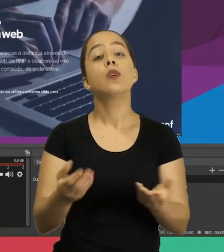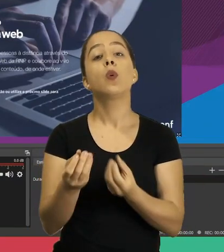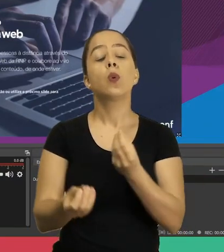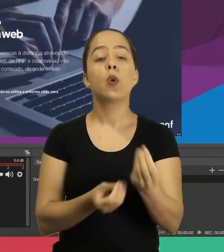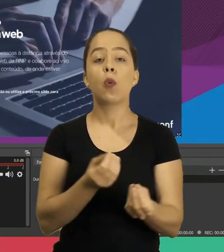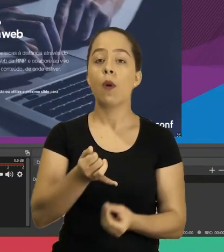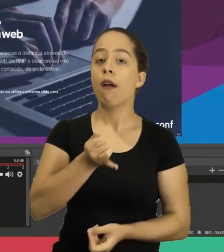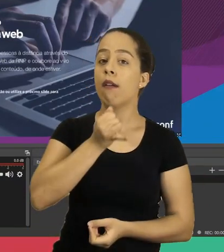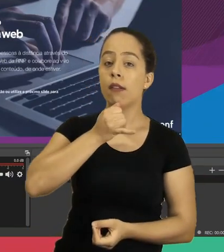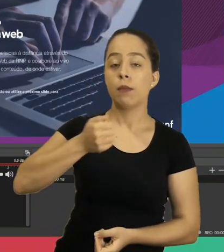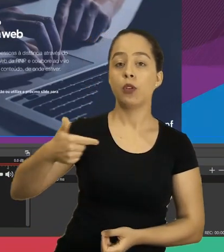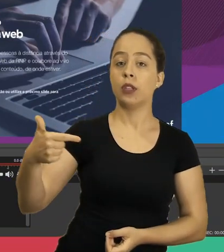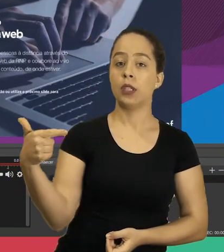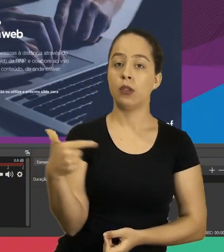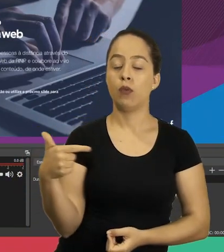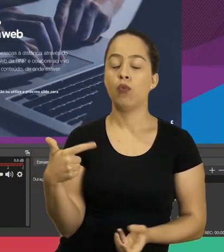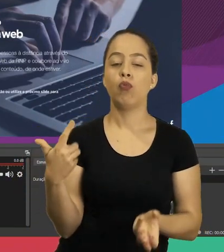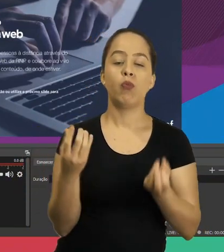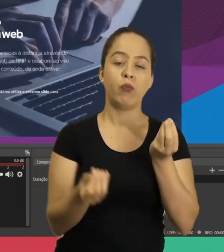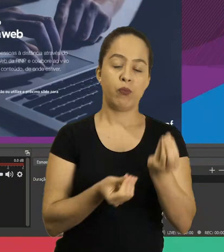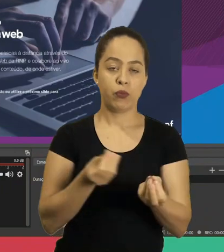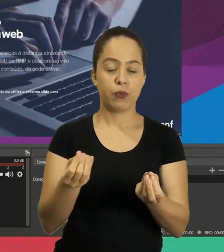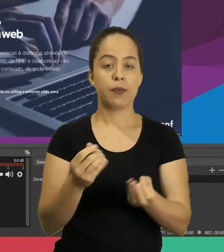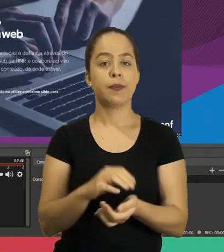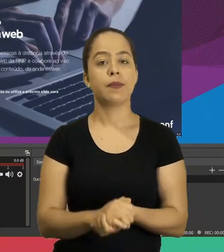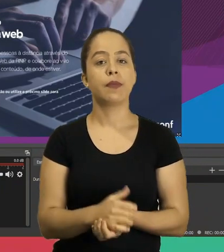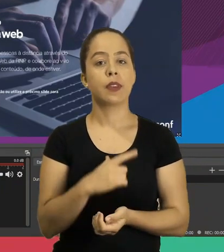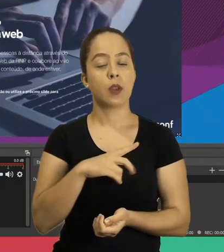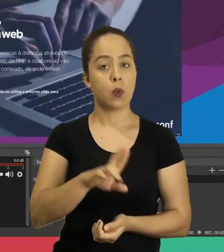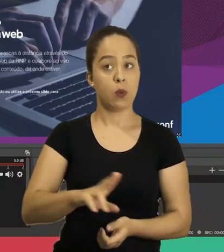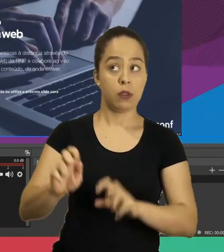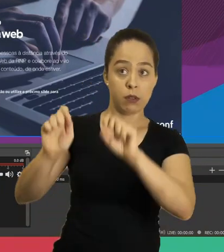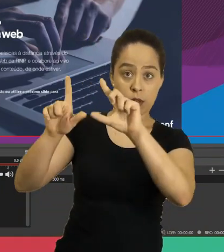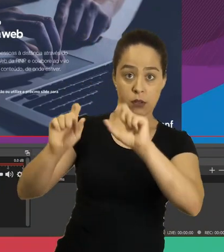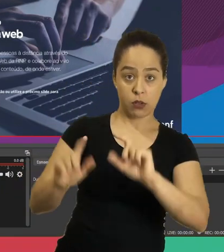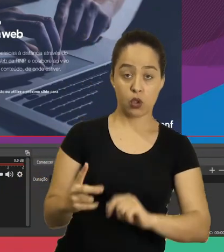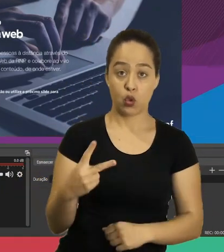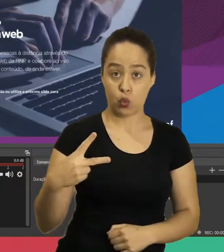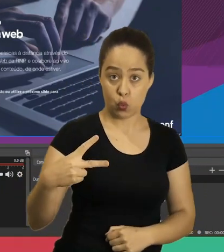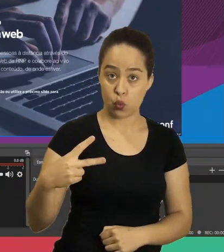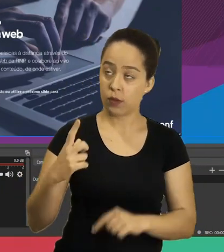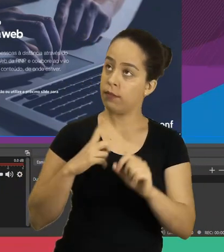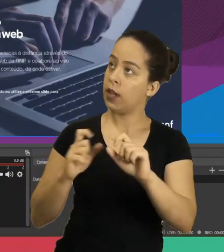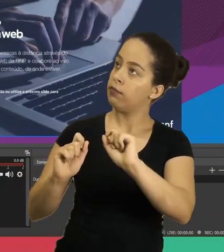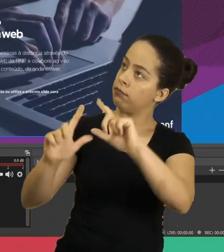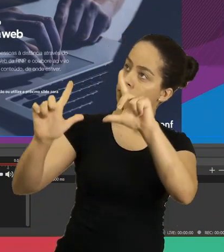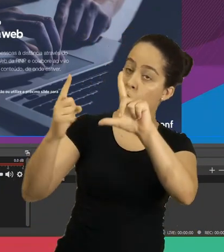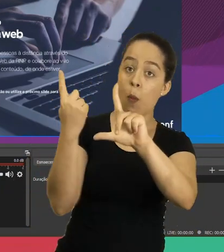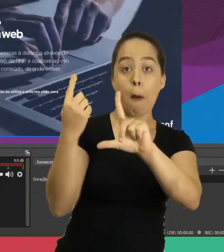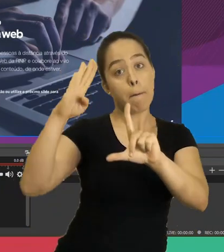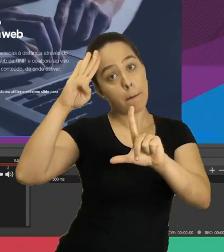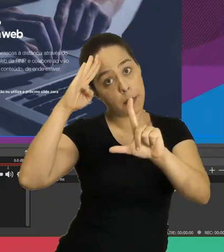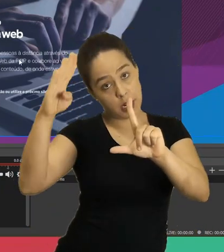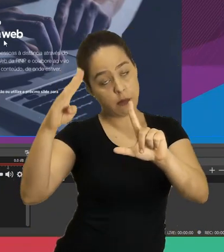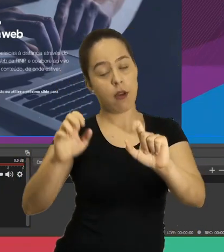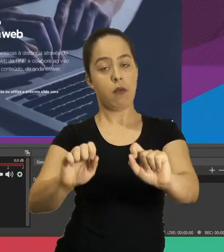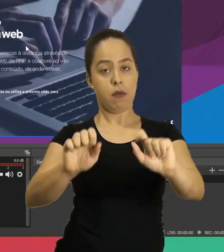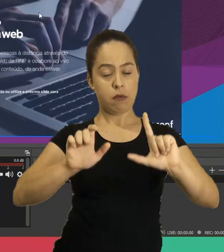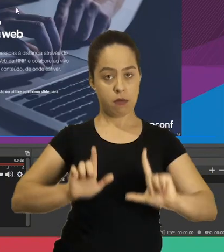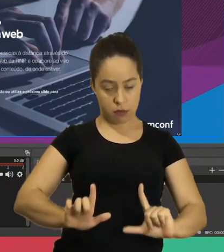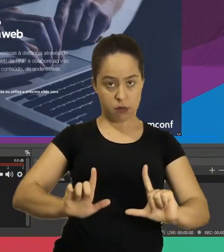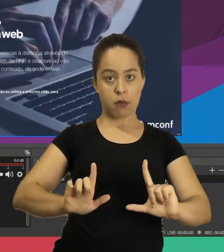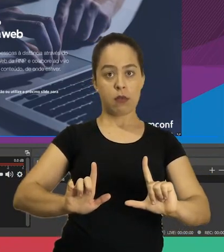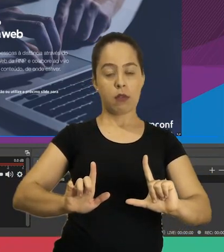Bom. Agora eu vou mostrar para vocês como fazer o segundo exemplo. Que é utilizando as duas janelas para ficar uma